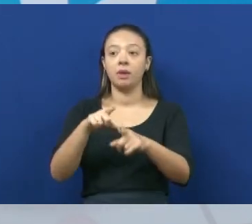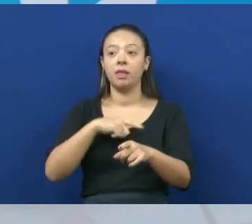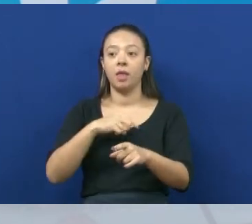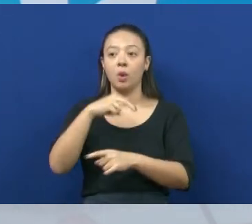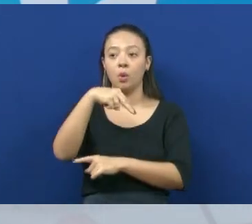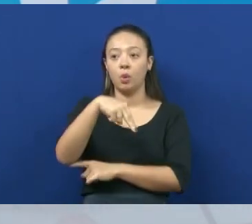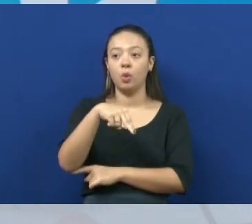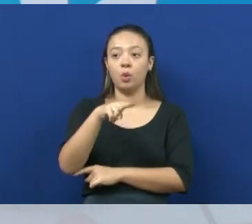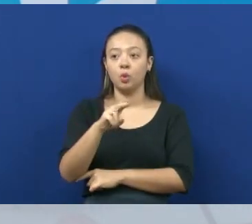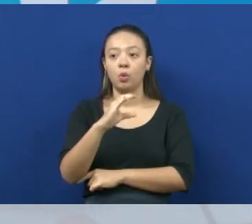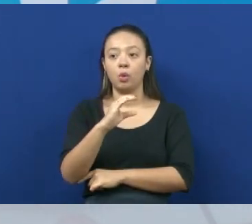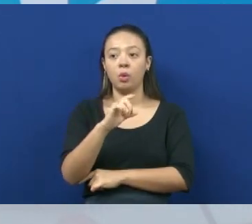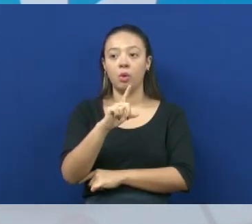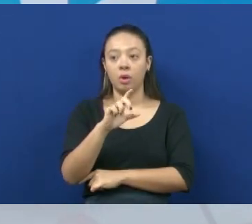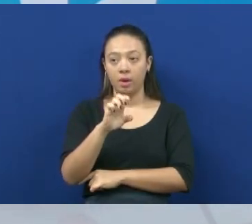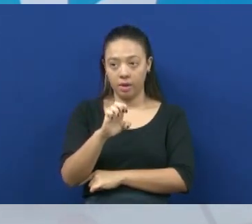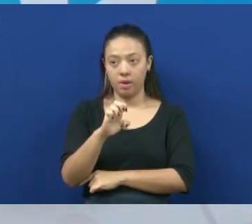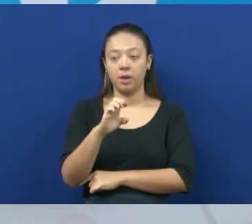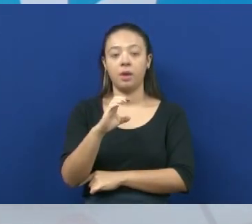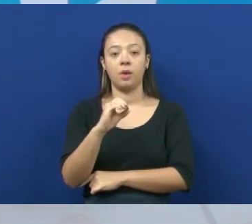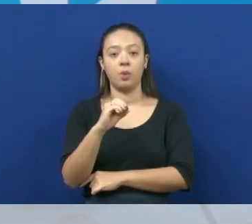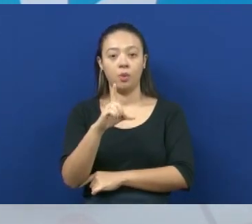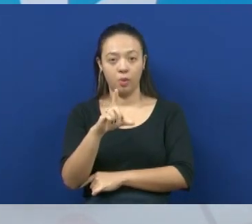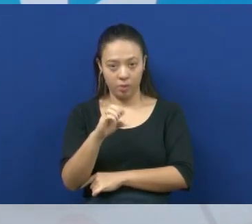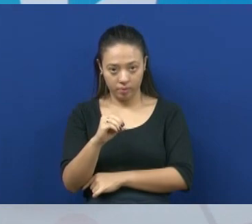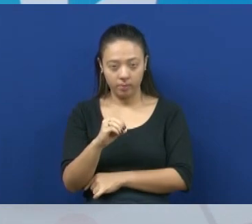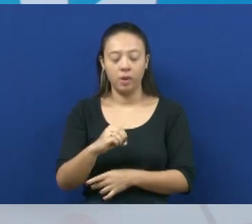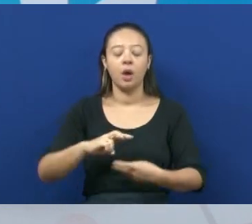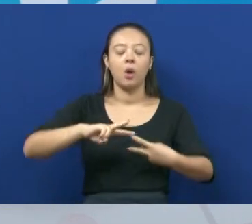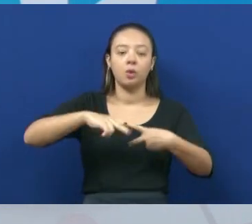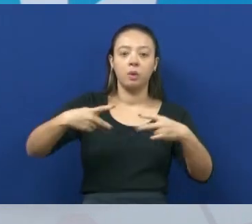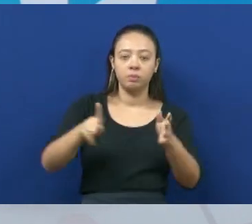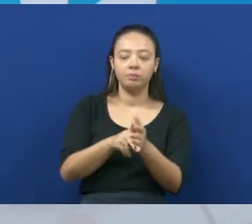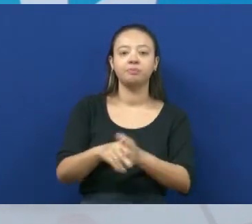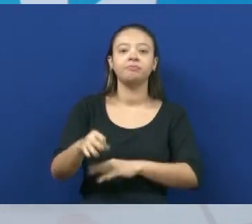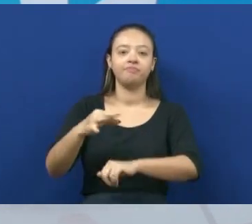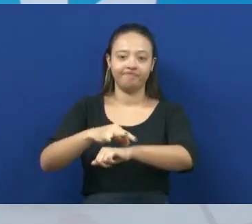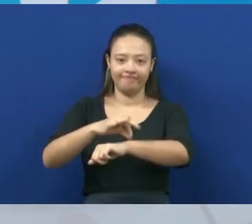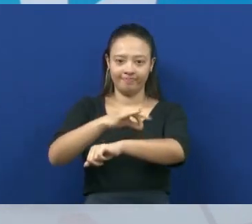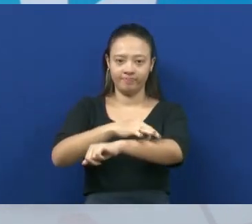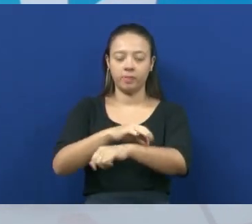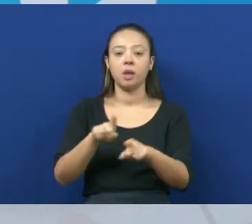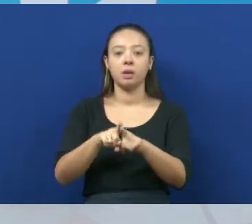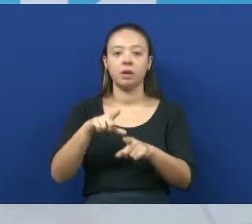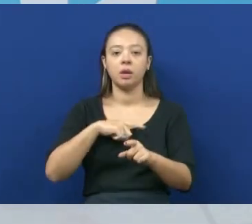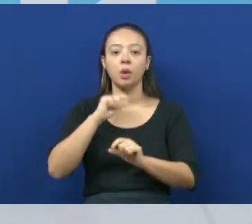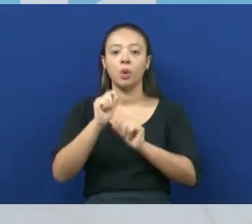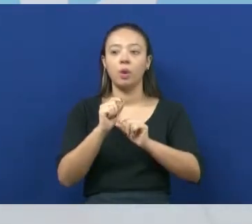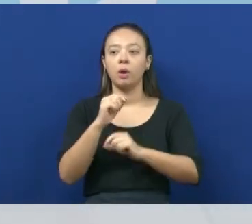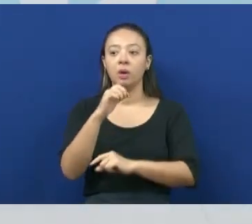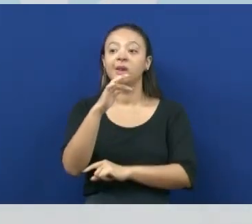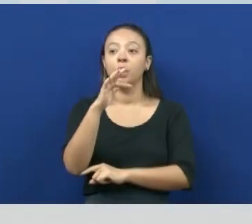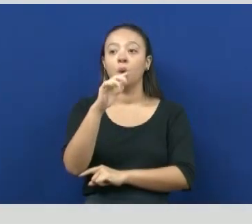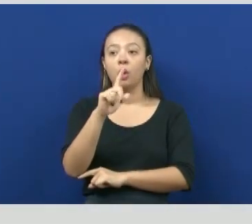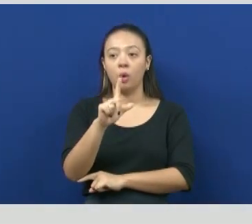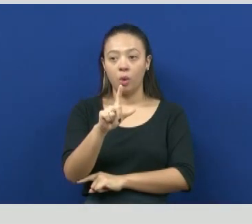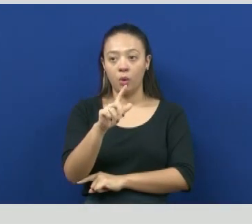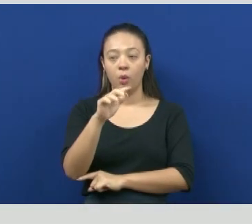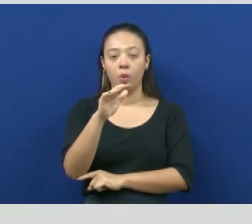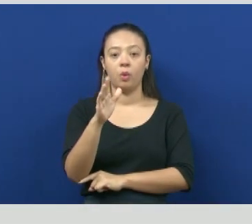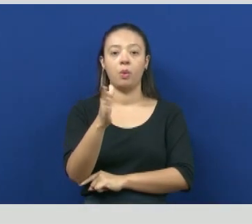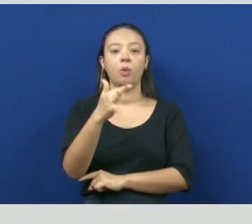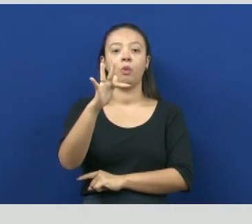que é a sua identidade genética, e o flagelo, que tem várias funções.